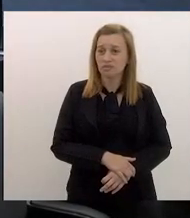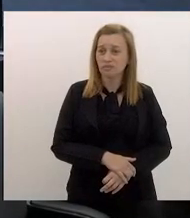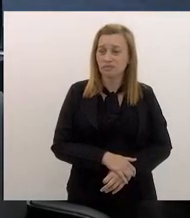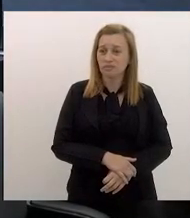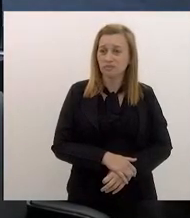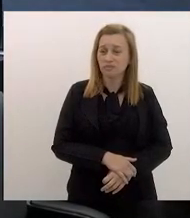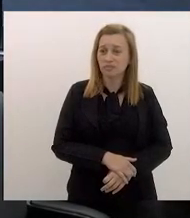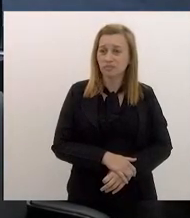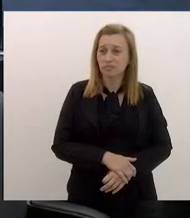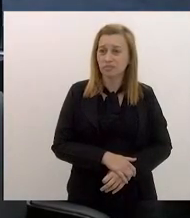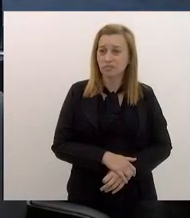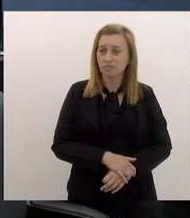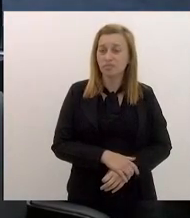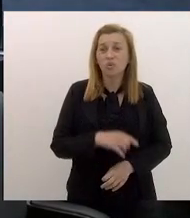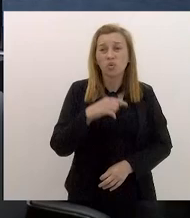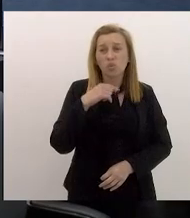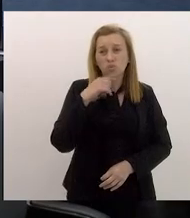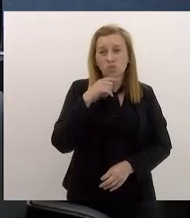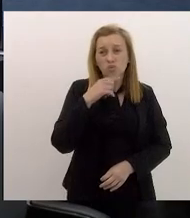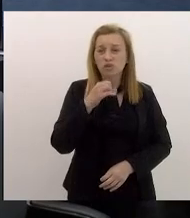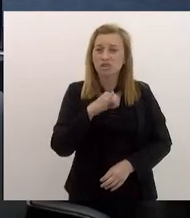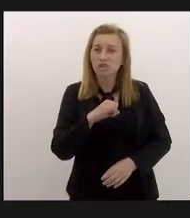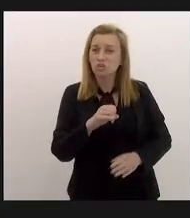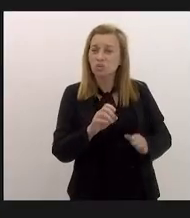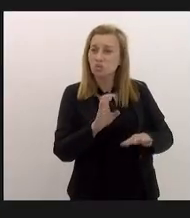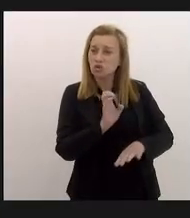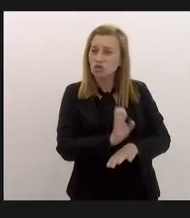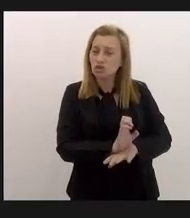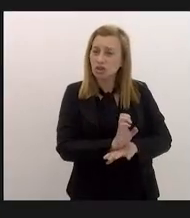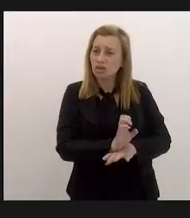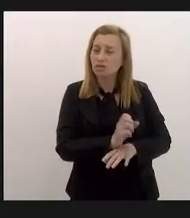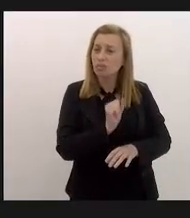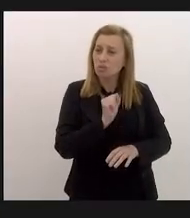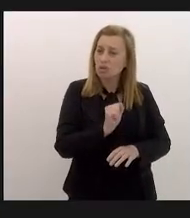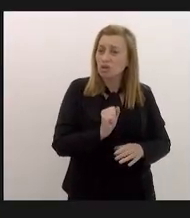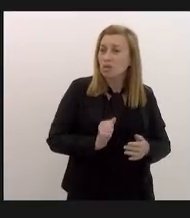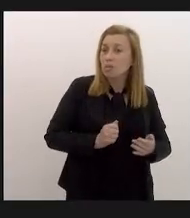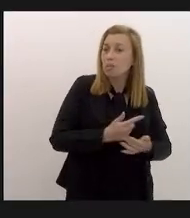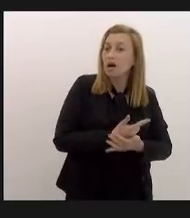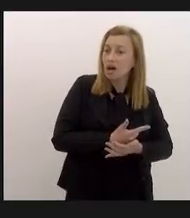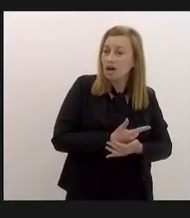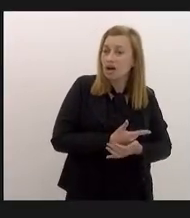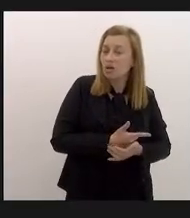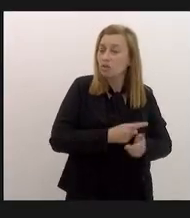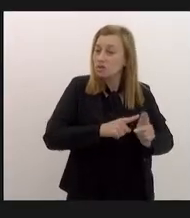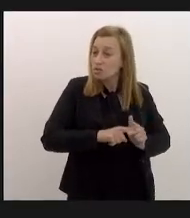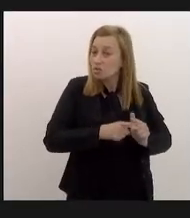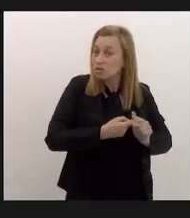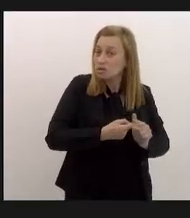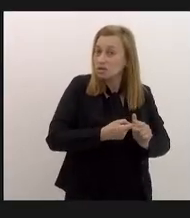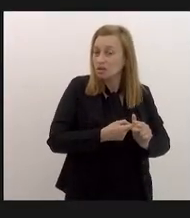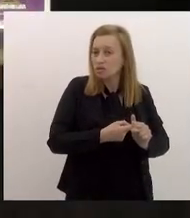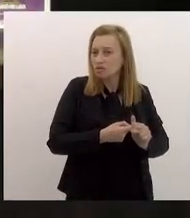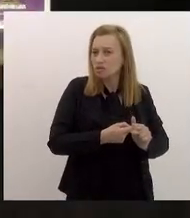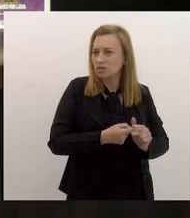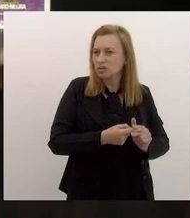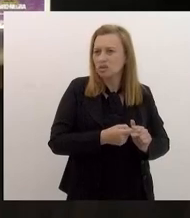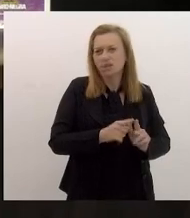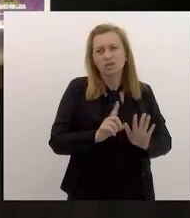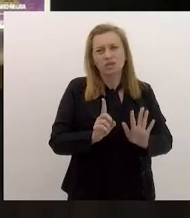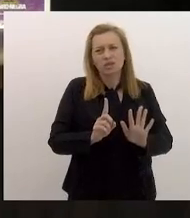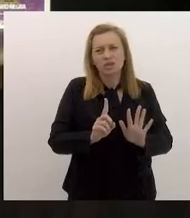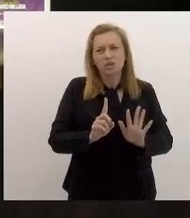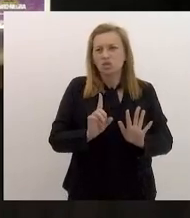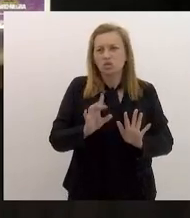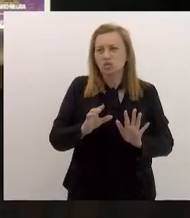Ele põe em dúvida se o Estado vai poder arcar com esse reajuste. Mas quem põe em dúvida